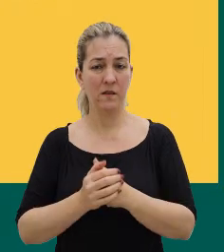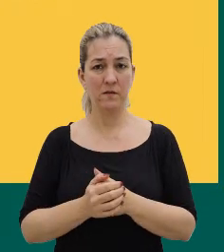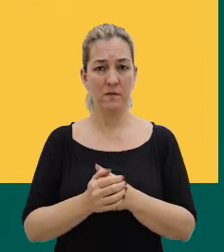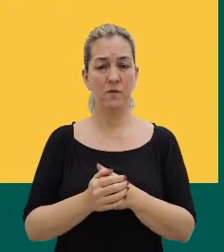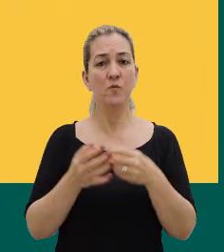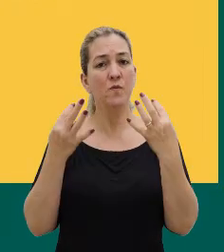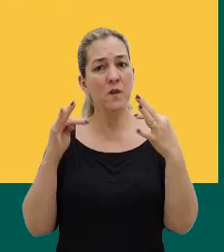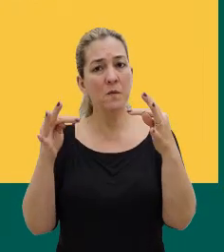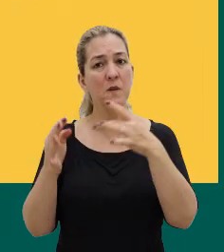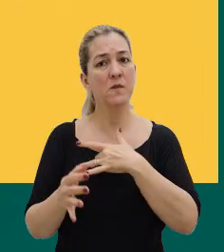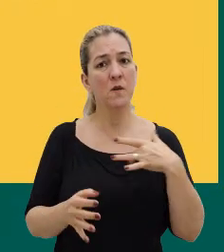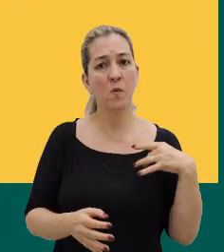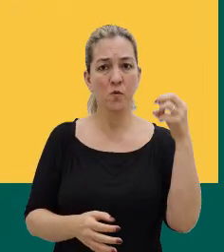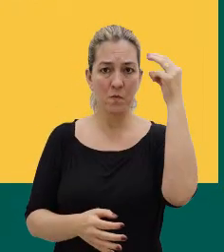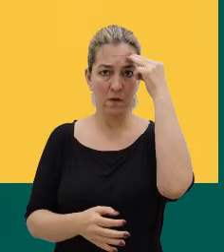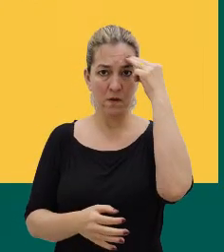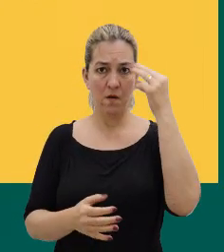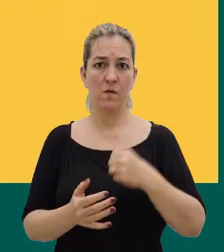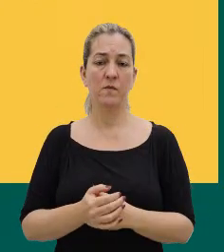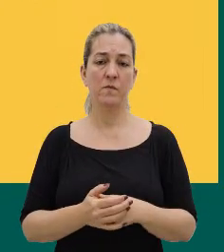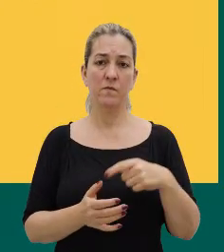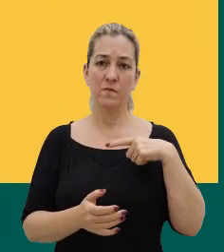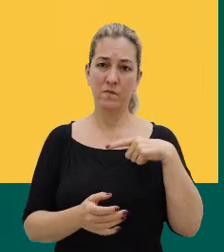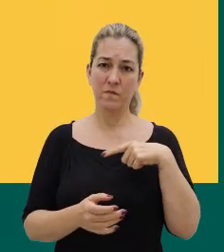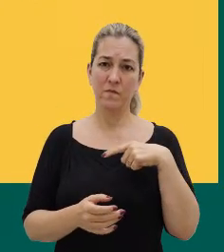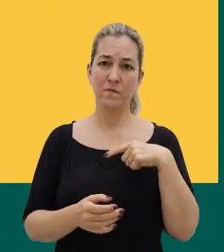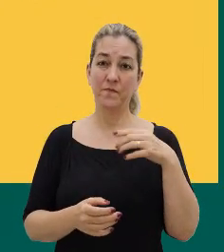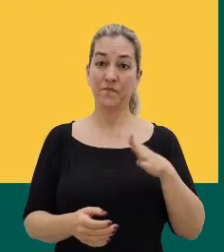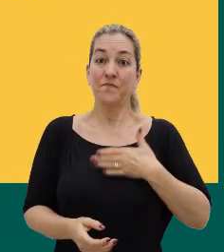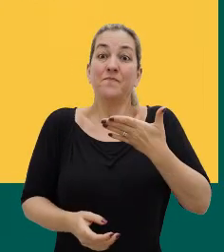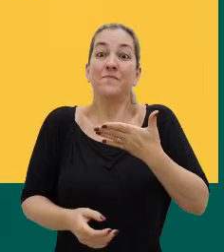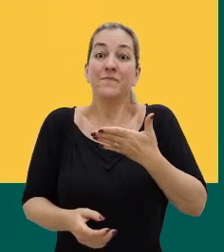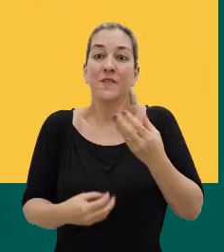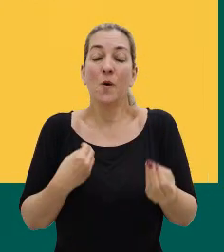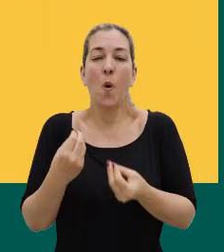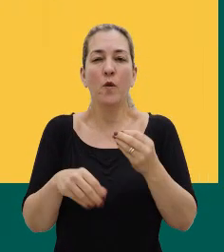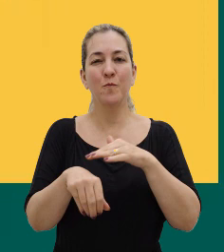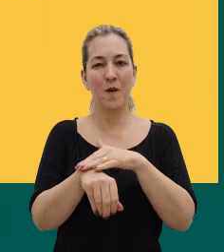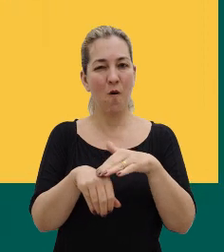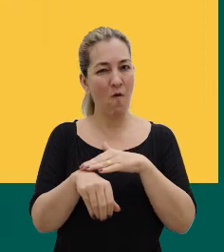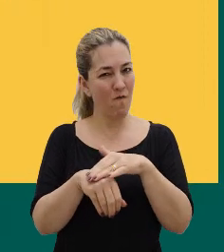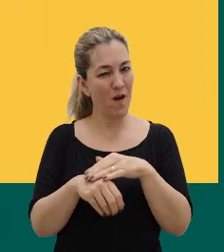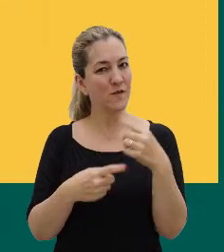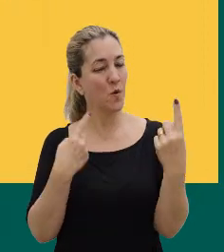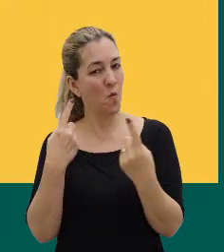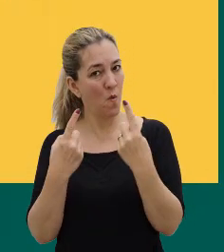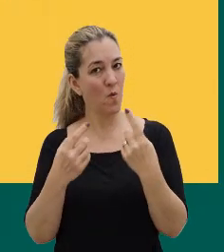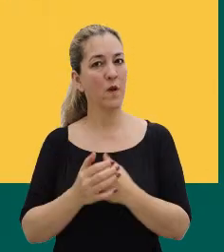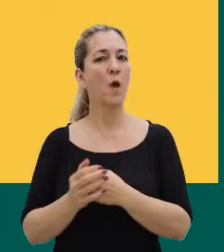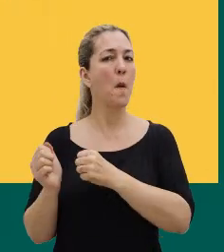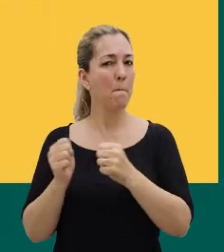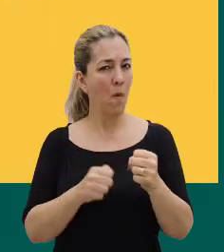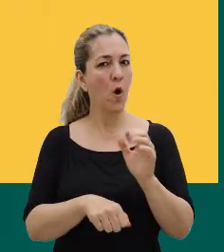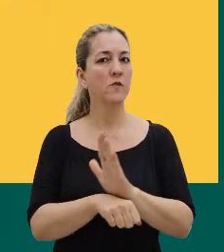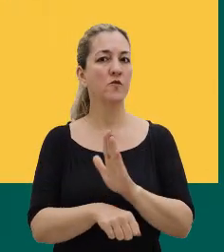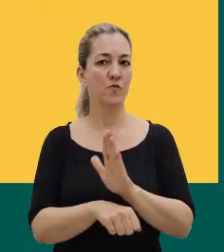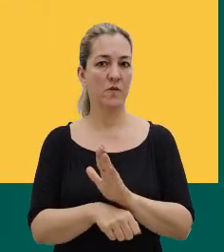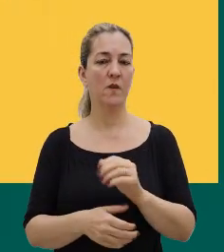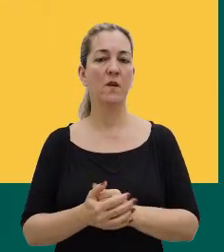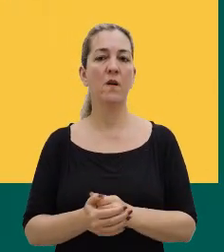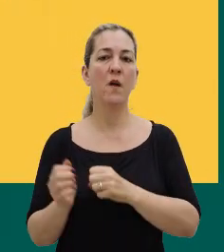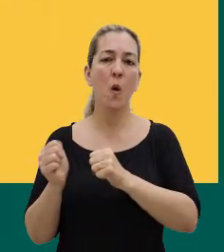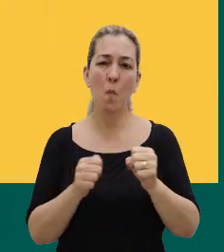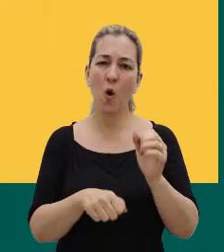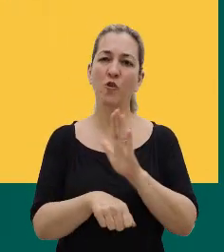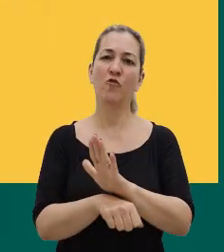tratamento de saúde mental, e vocês iriam se surpreender o quanto uma conversa com alguém pode auxiliar, e